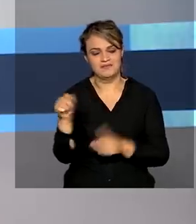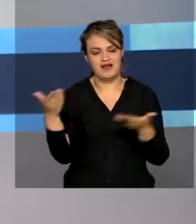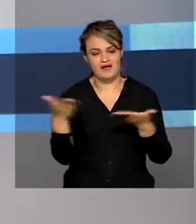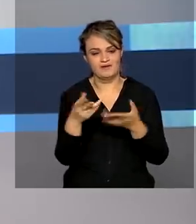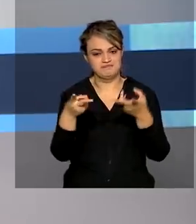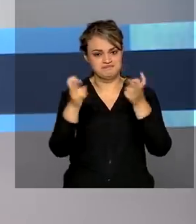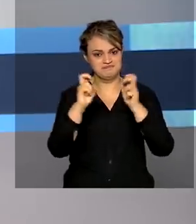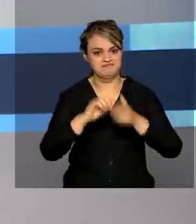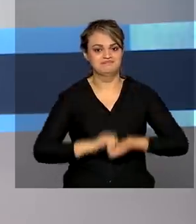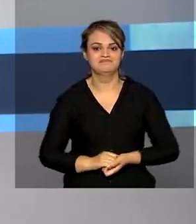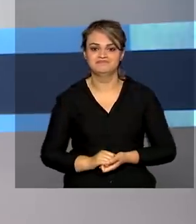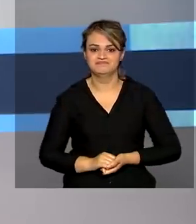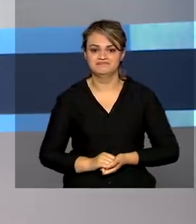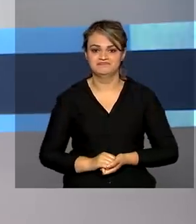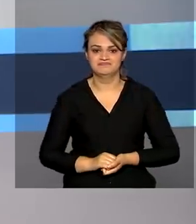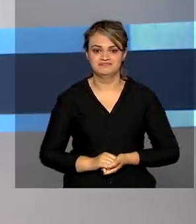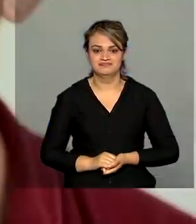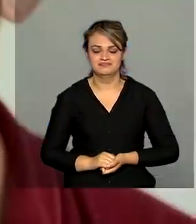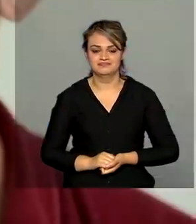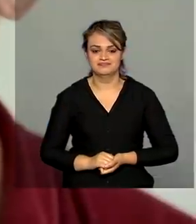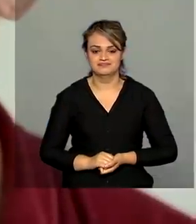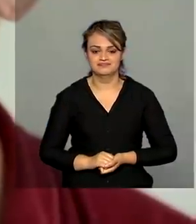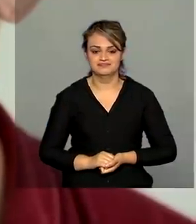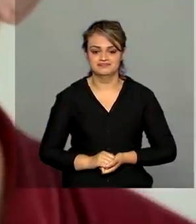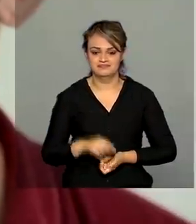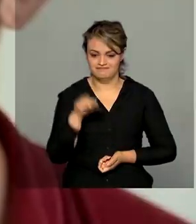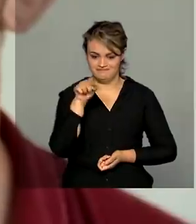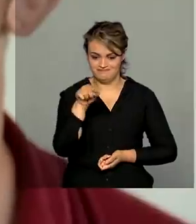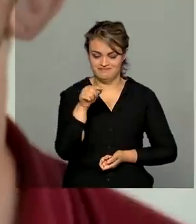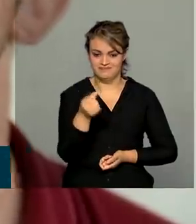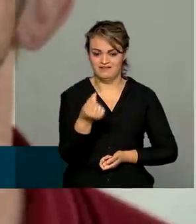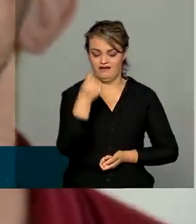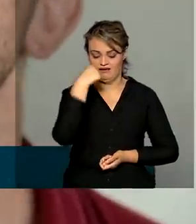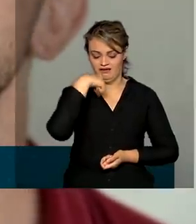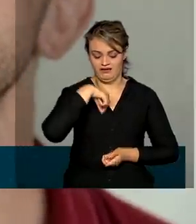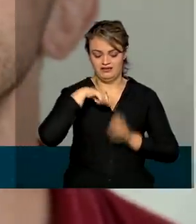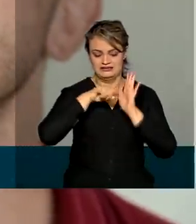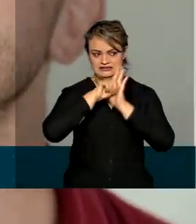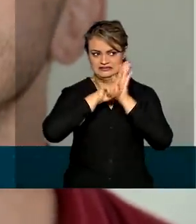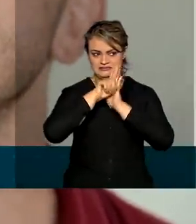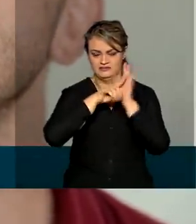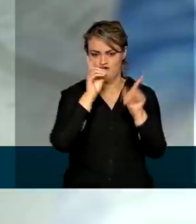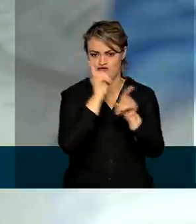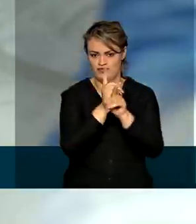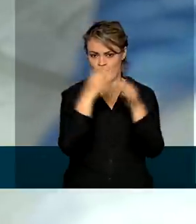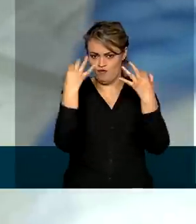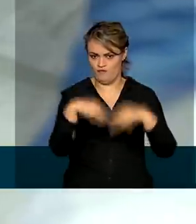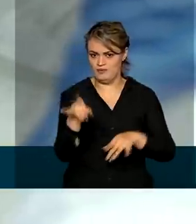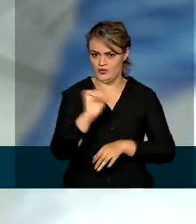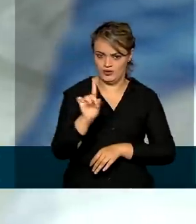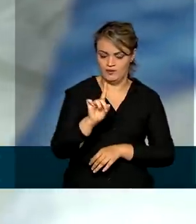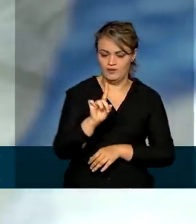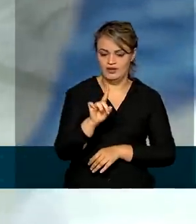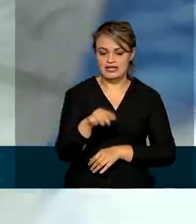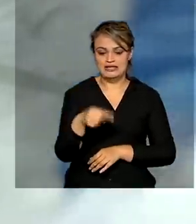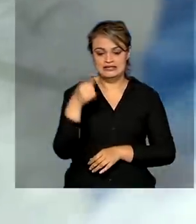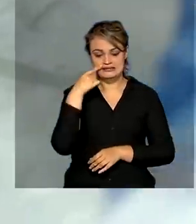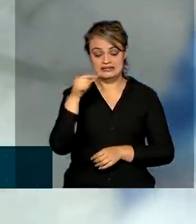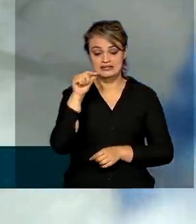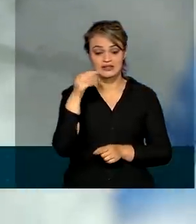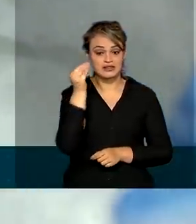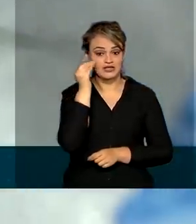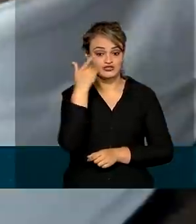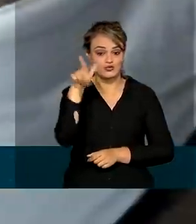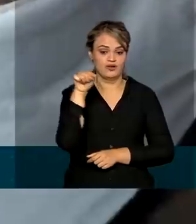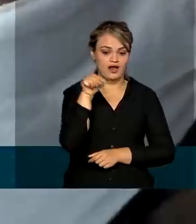apresentados nesta semana. Como o PCR, que introduz um cotonete nas narinas, um teste molecular que utiliza cores